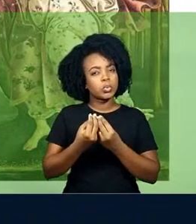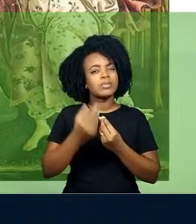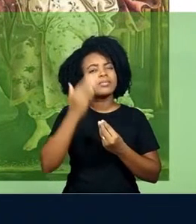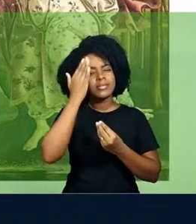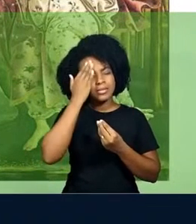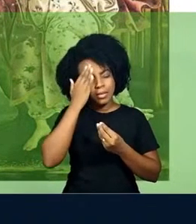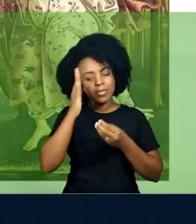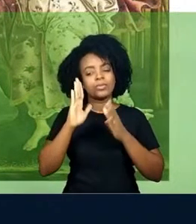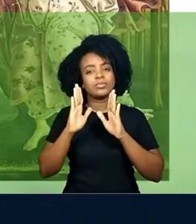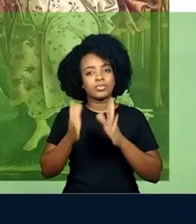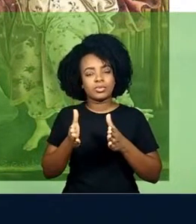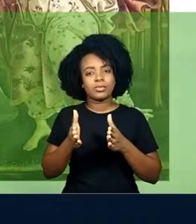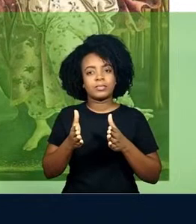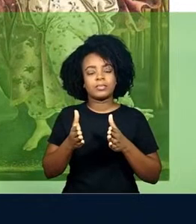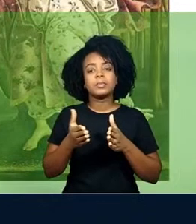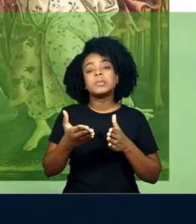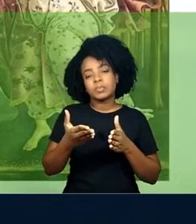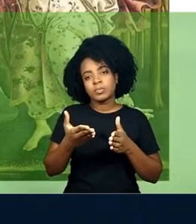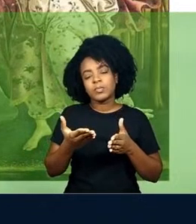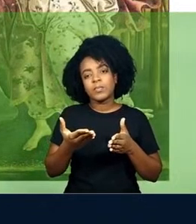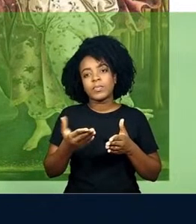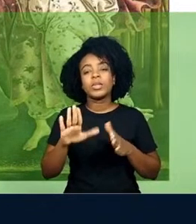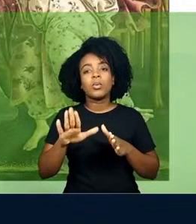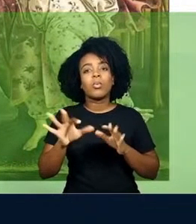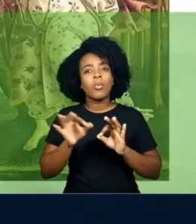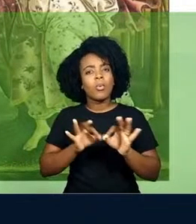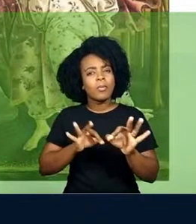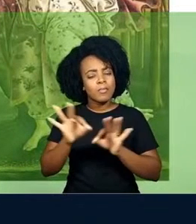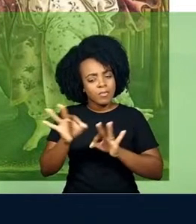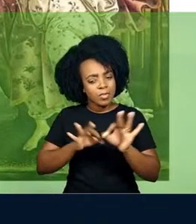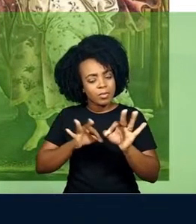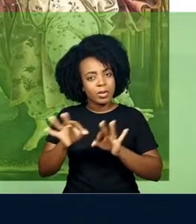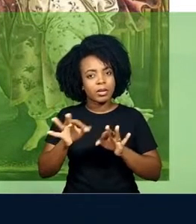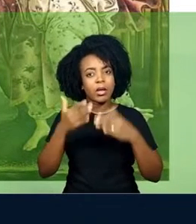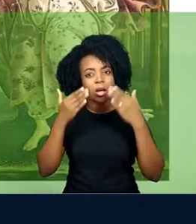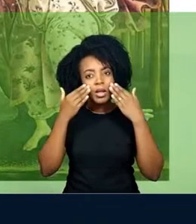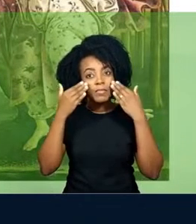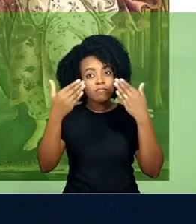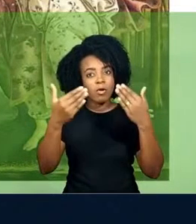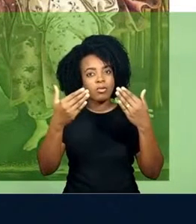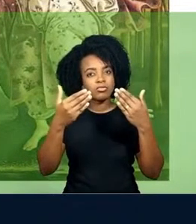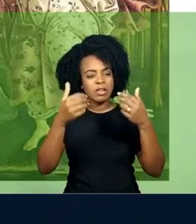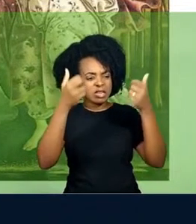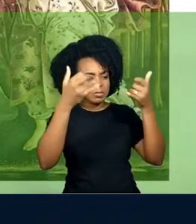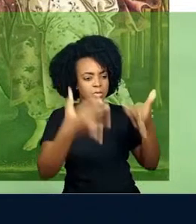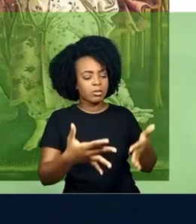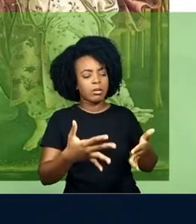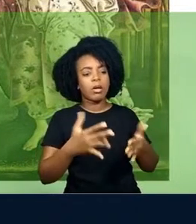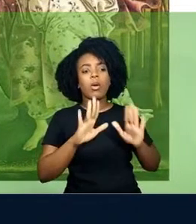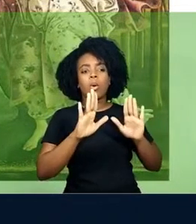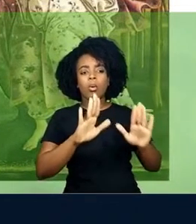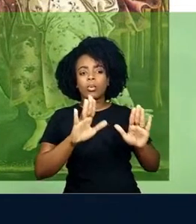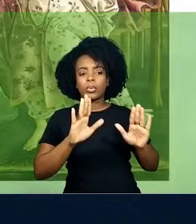isso, o seu conjunto de ações, revela a Caleb